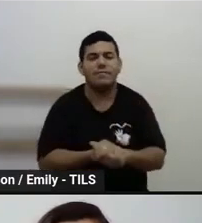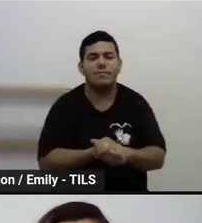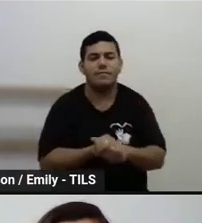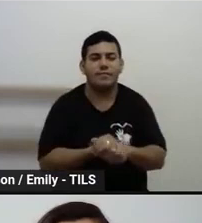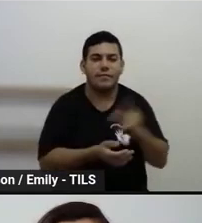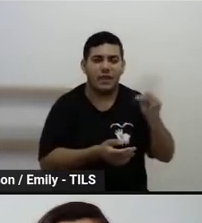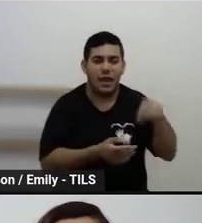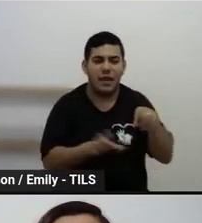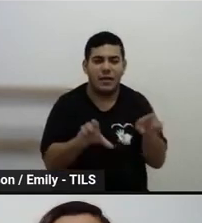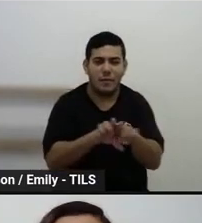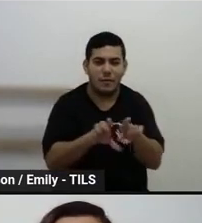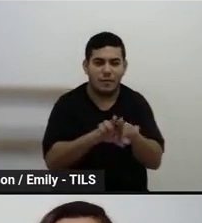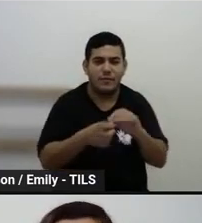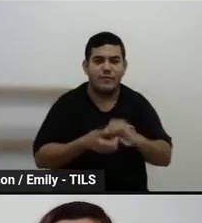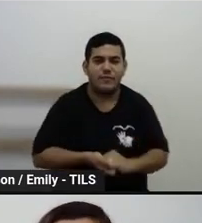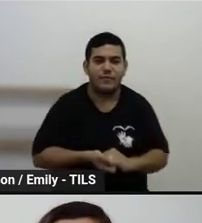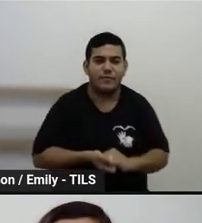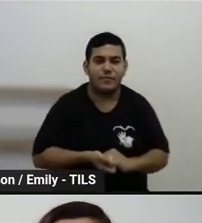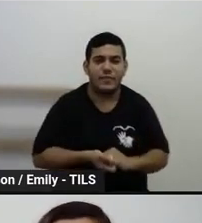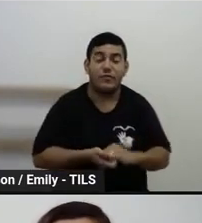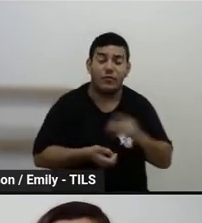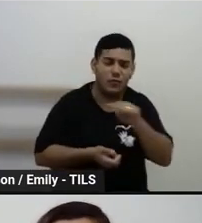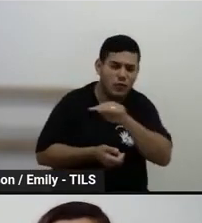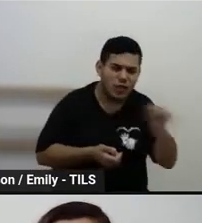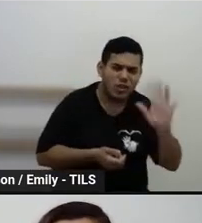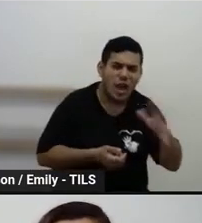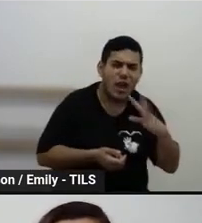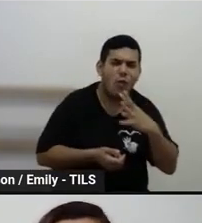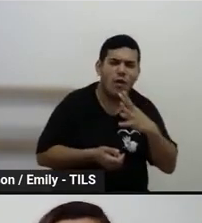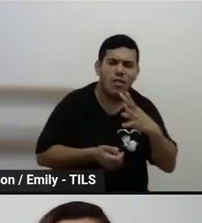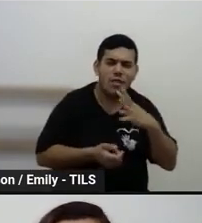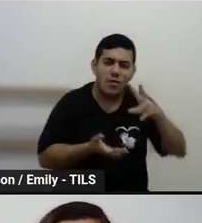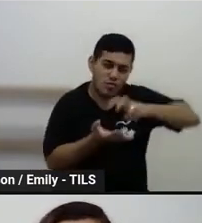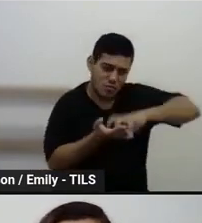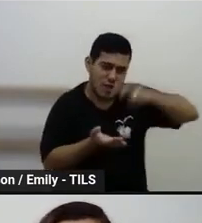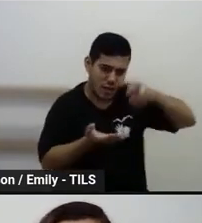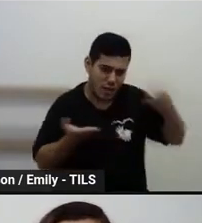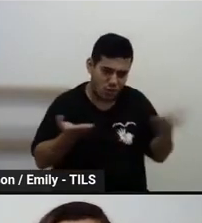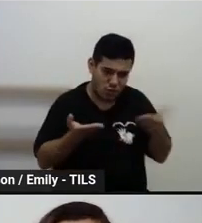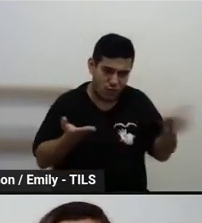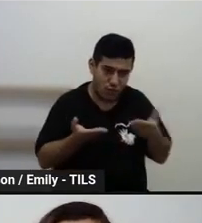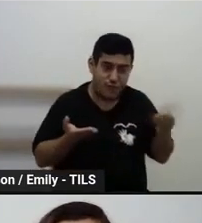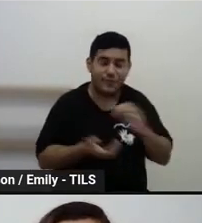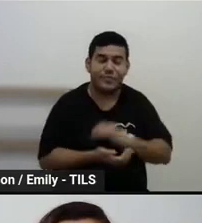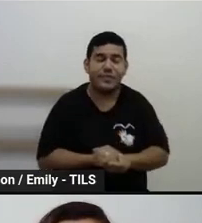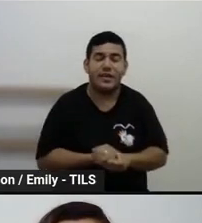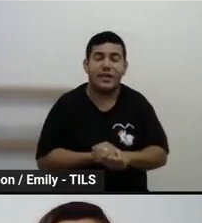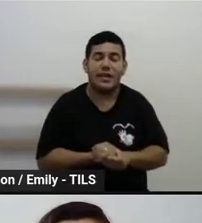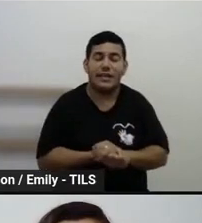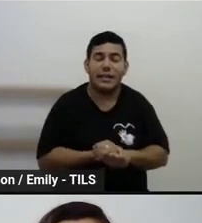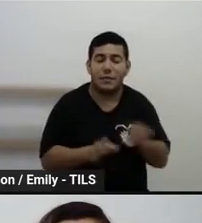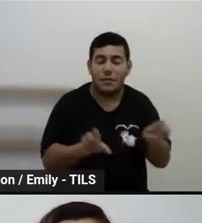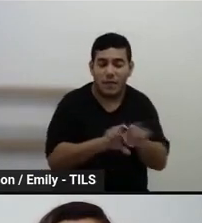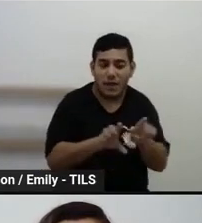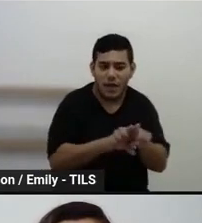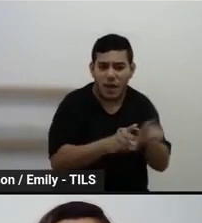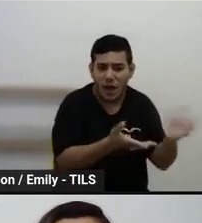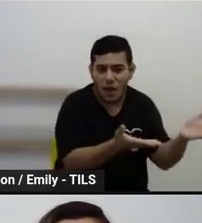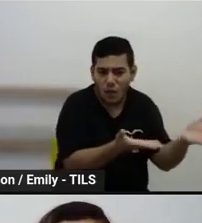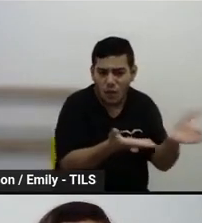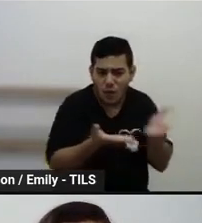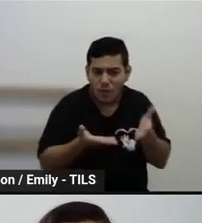programa que vocês já conheceram de manhã e sobre o acolhimento aos estudantes internacionais